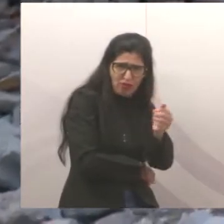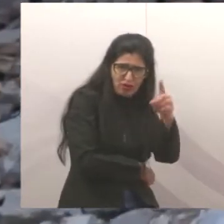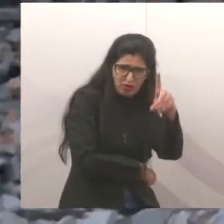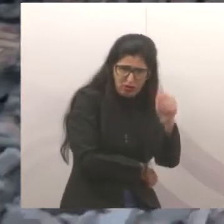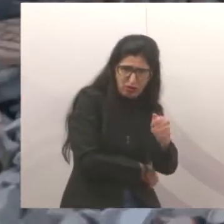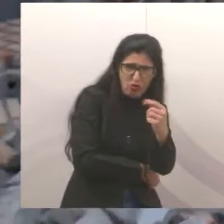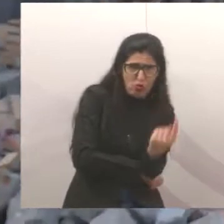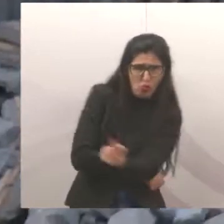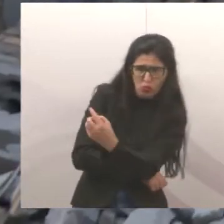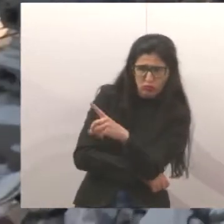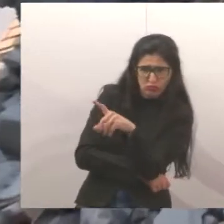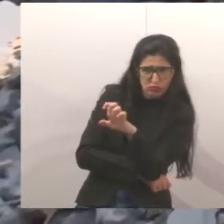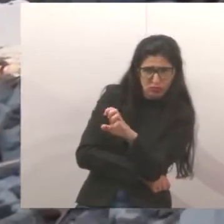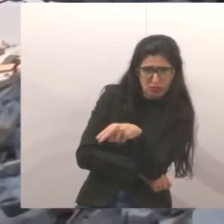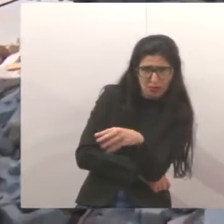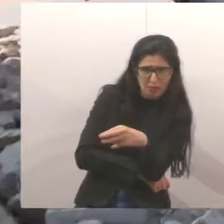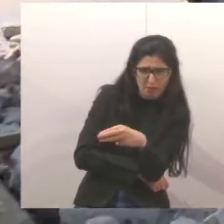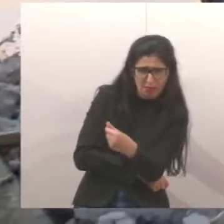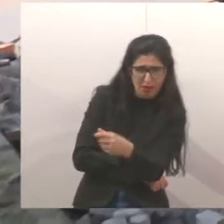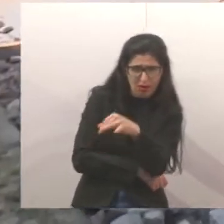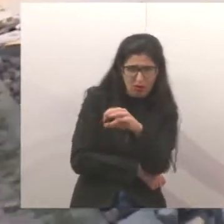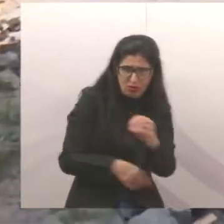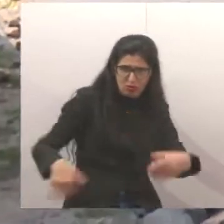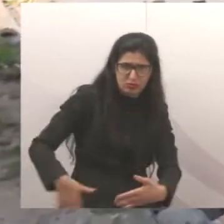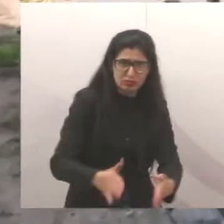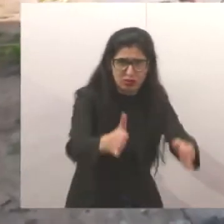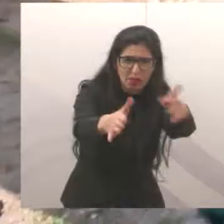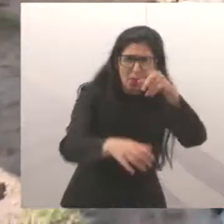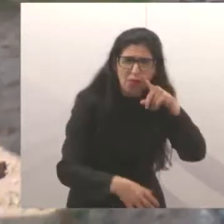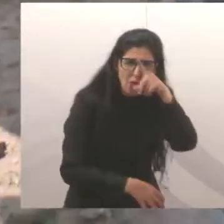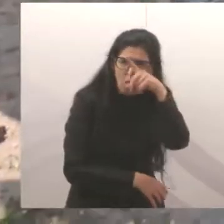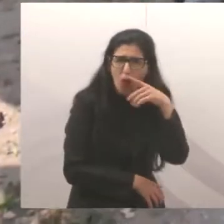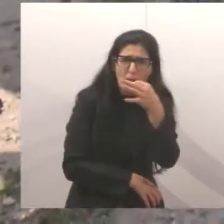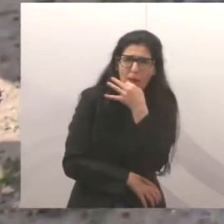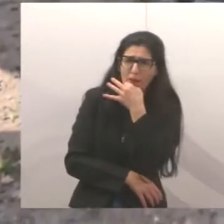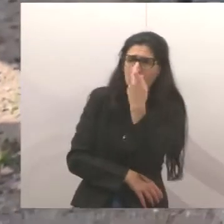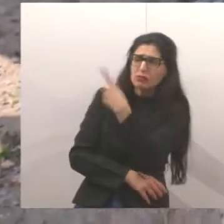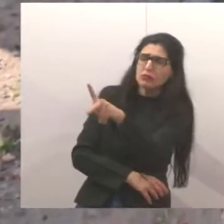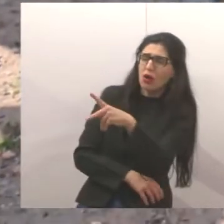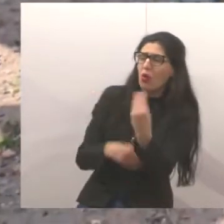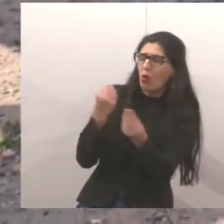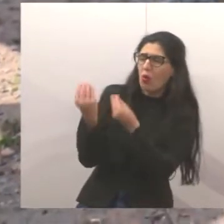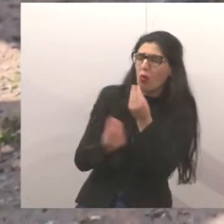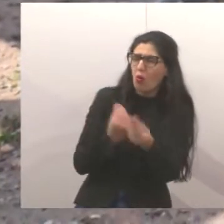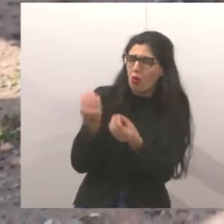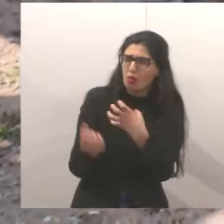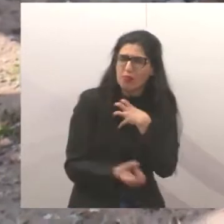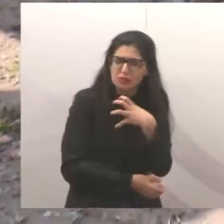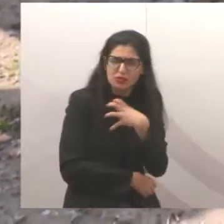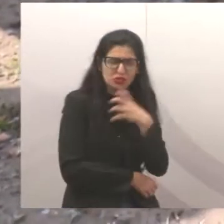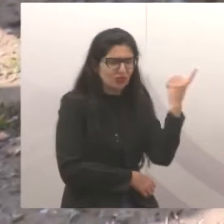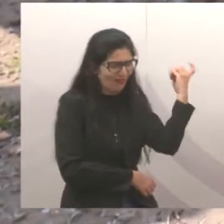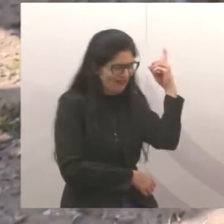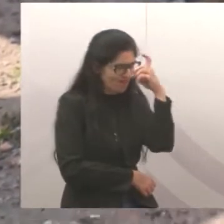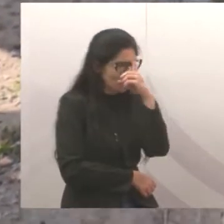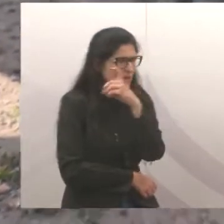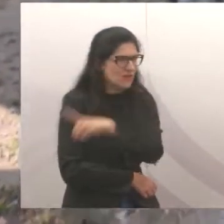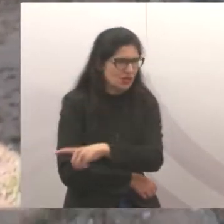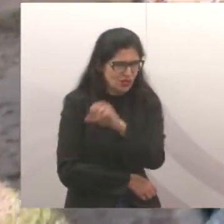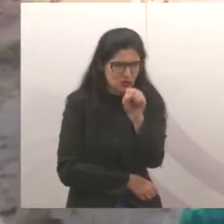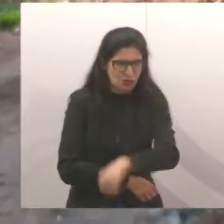de maio e vim aqui para essa estrada perigosa. O você está achando disso? Primeiramente, está complicado, porque